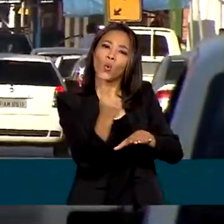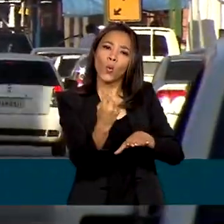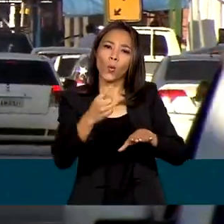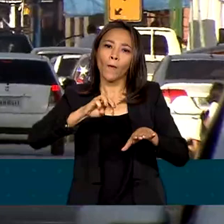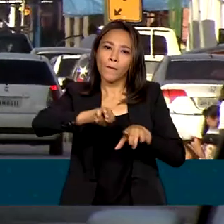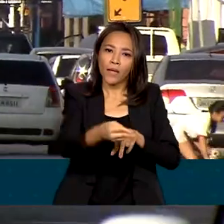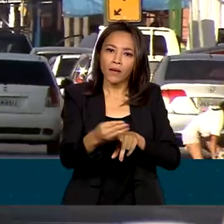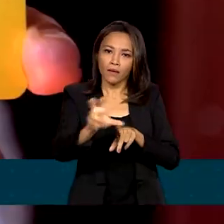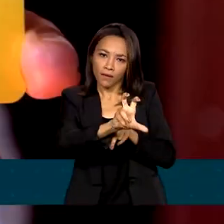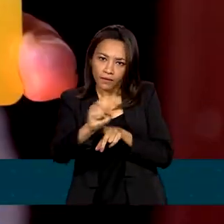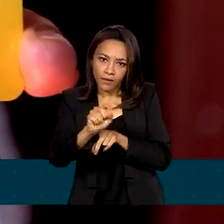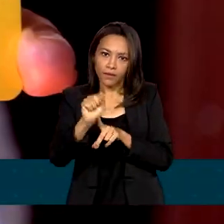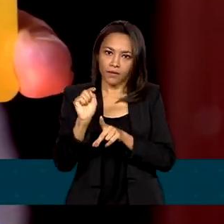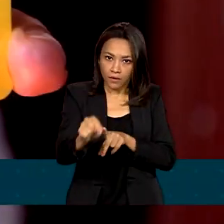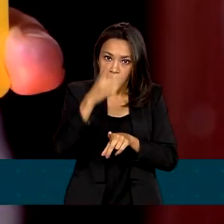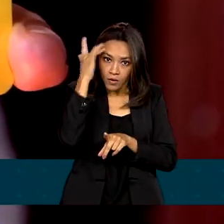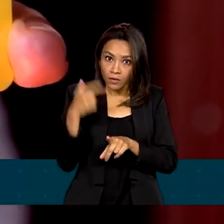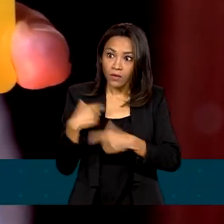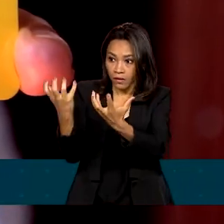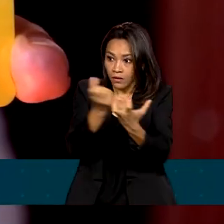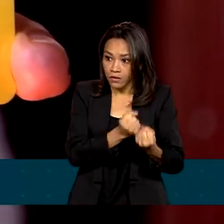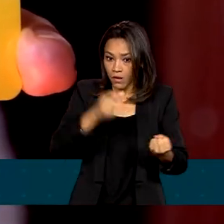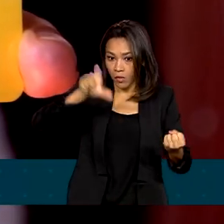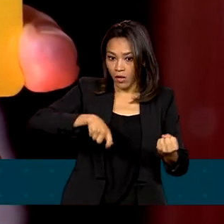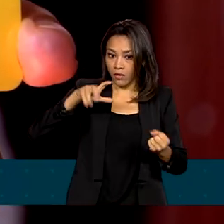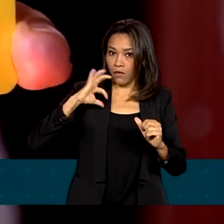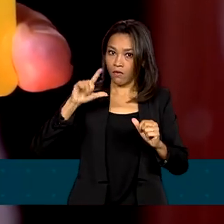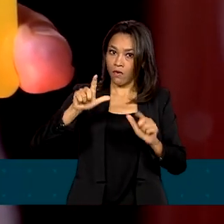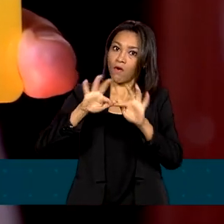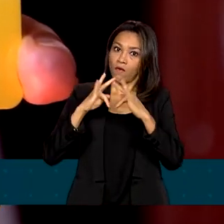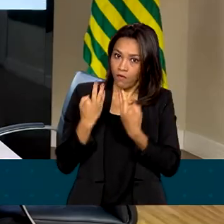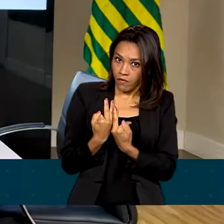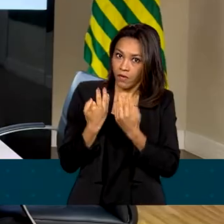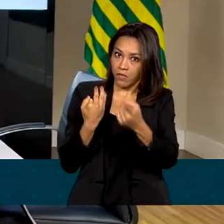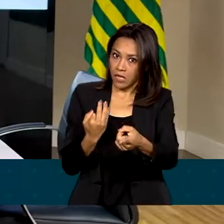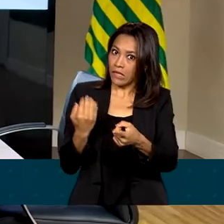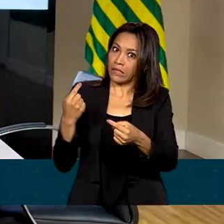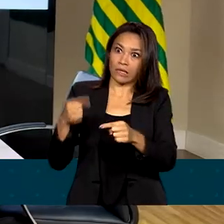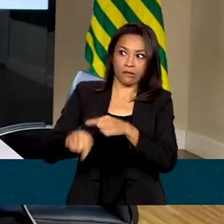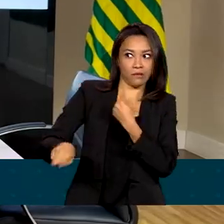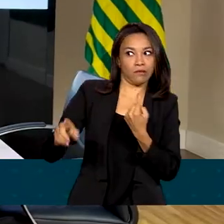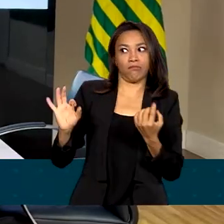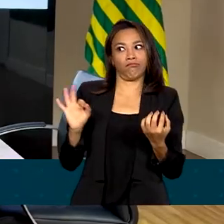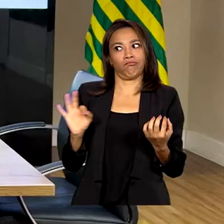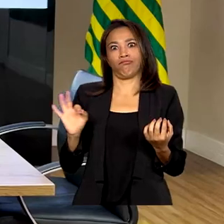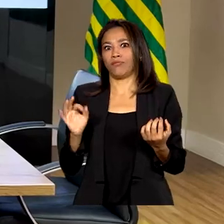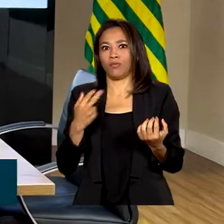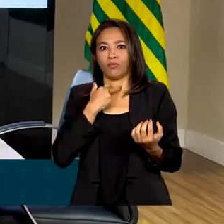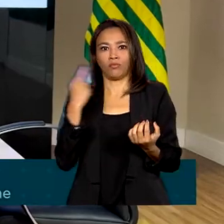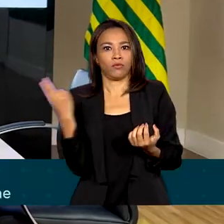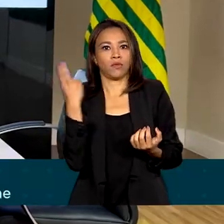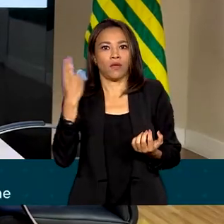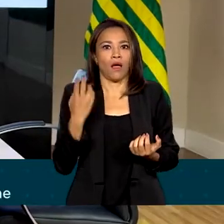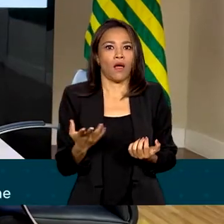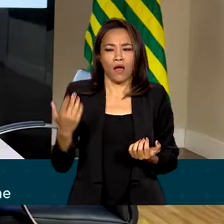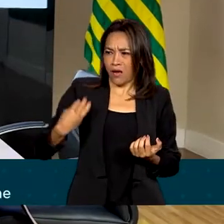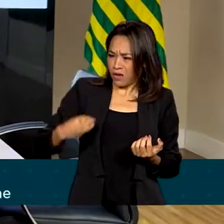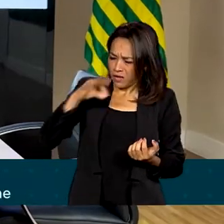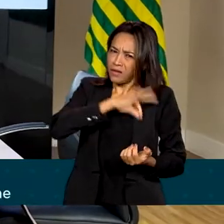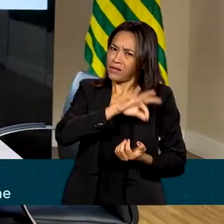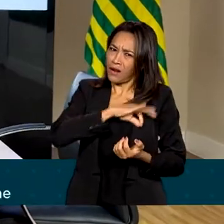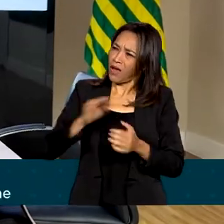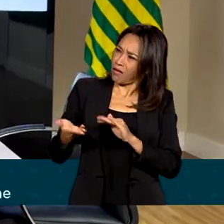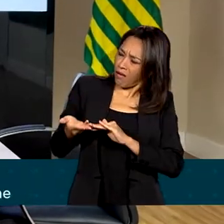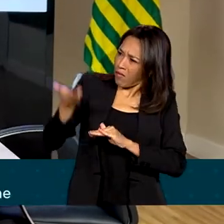e meio de pessoas que recebem o benefício irregularmente. São pessoas que têm uma renda muito elevada, muitas